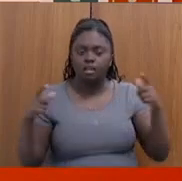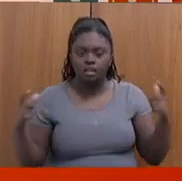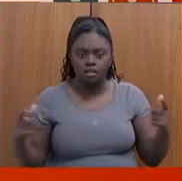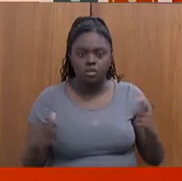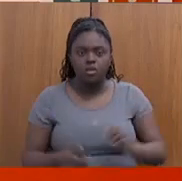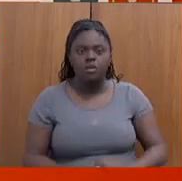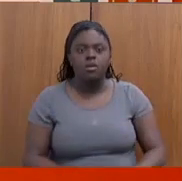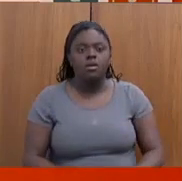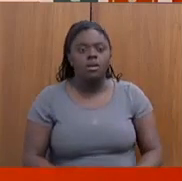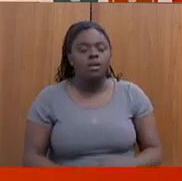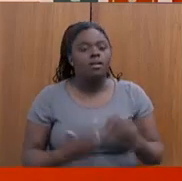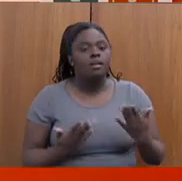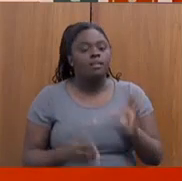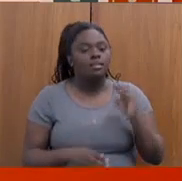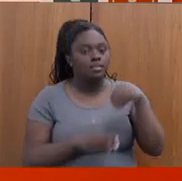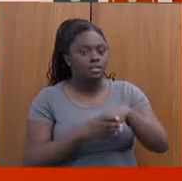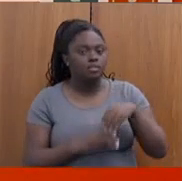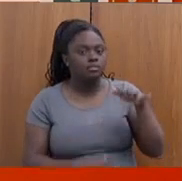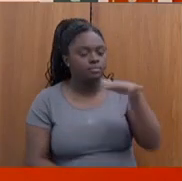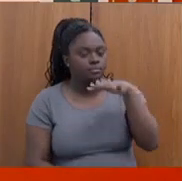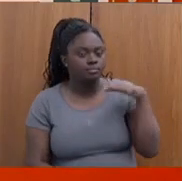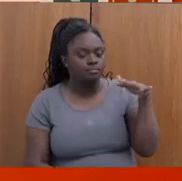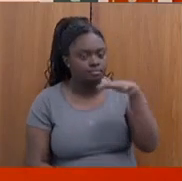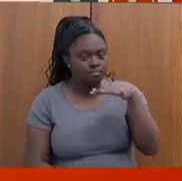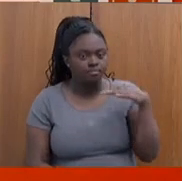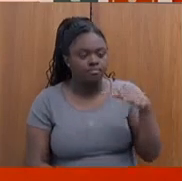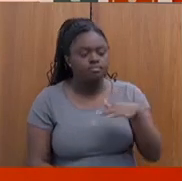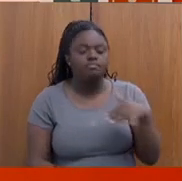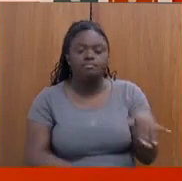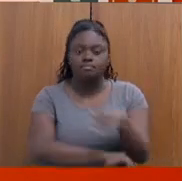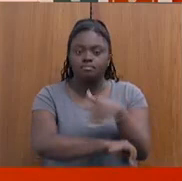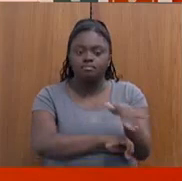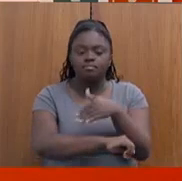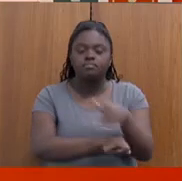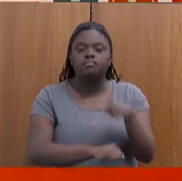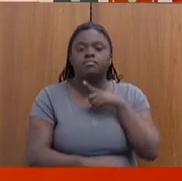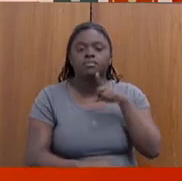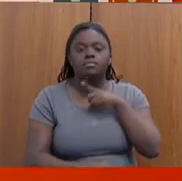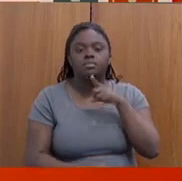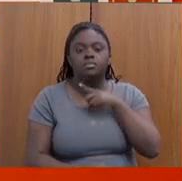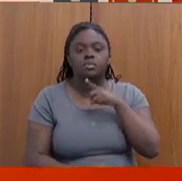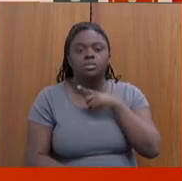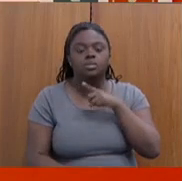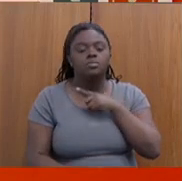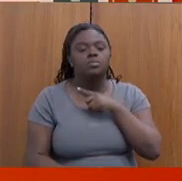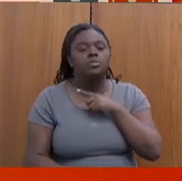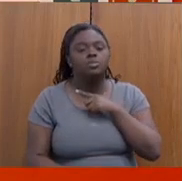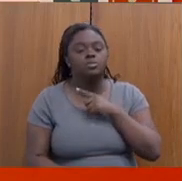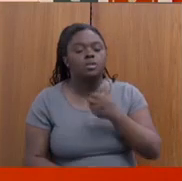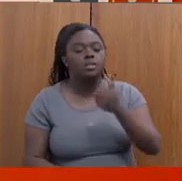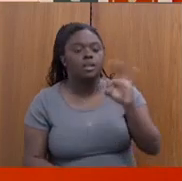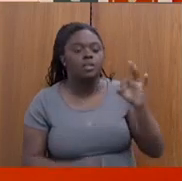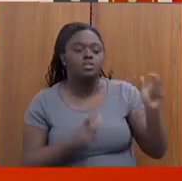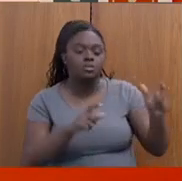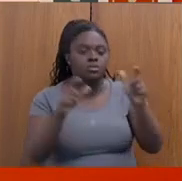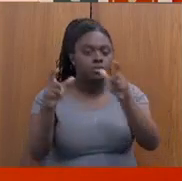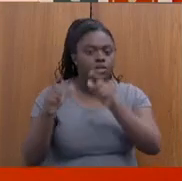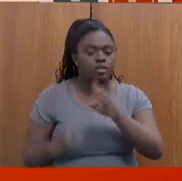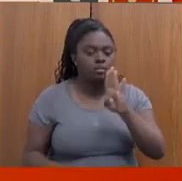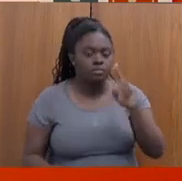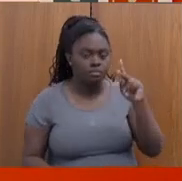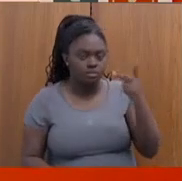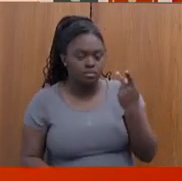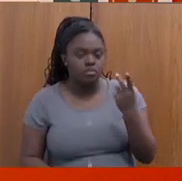mesmo da área, do canto da rua, nós temos um piloto para a construção de 10 unidades habitacionais em Belo Horizonte pela